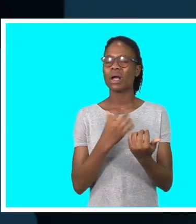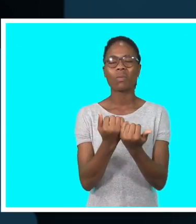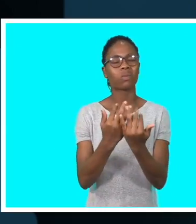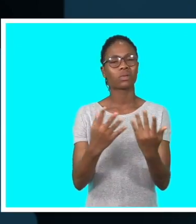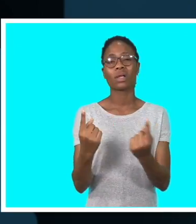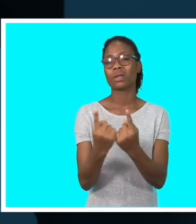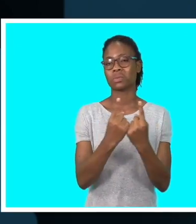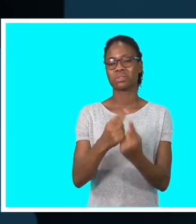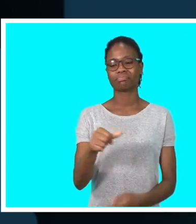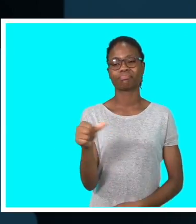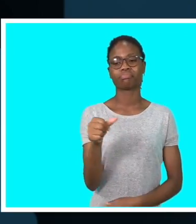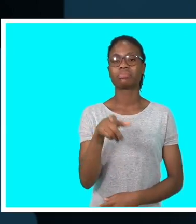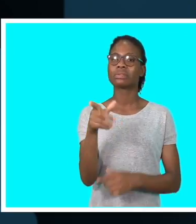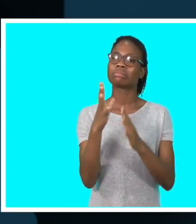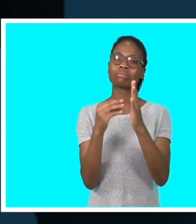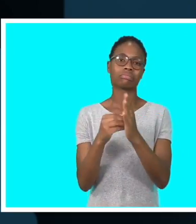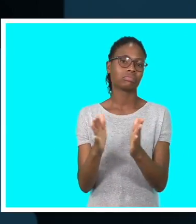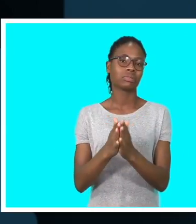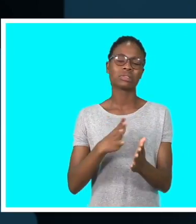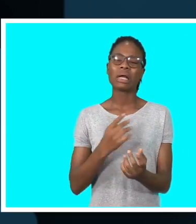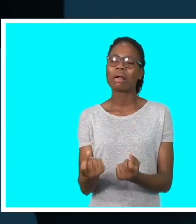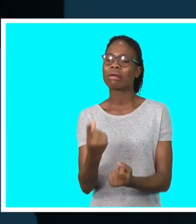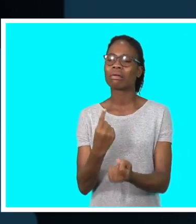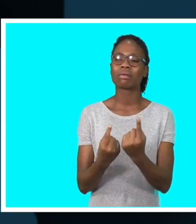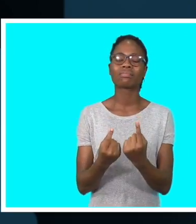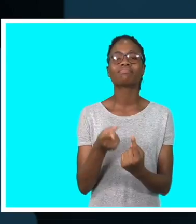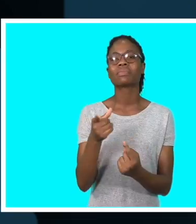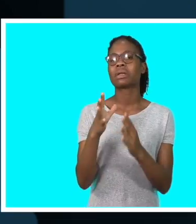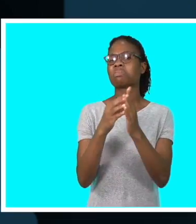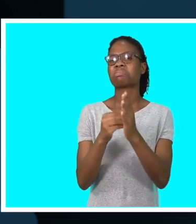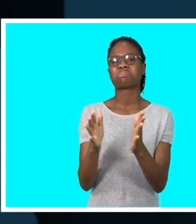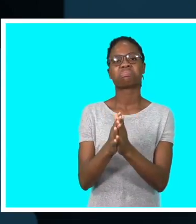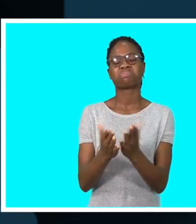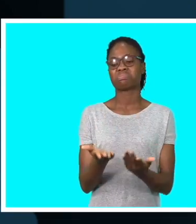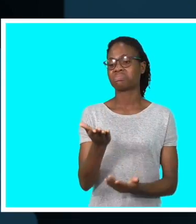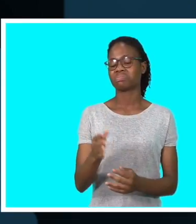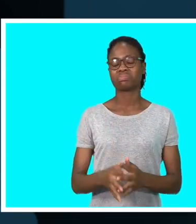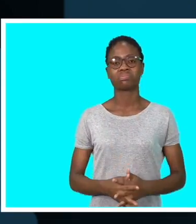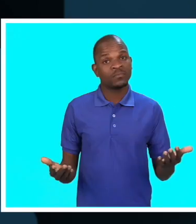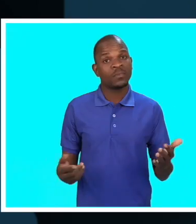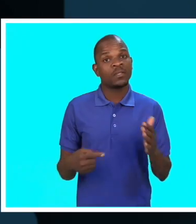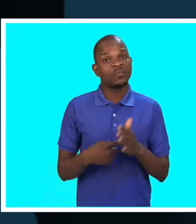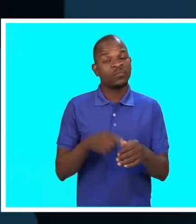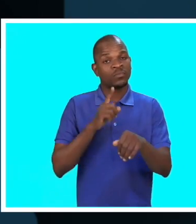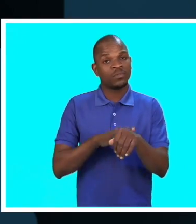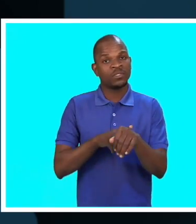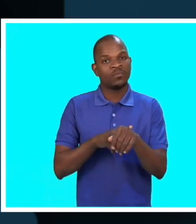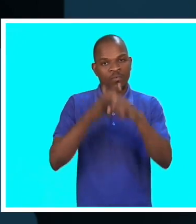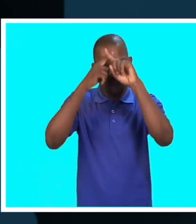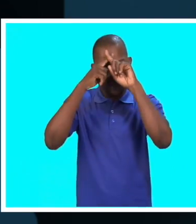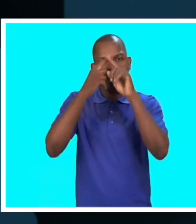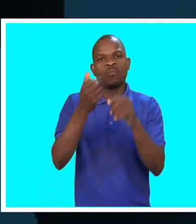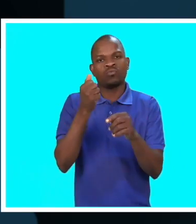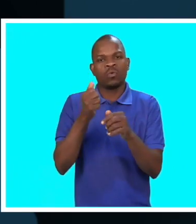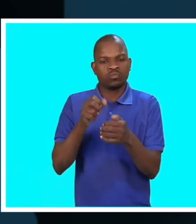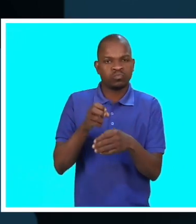dilema, vezes sem conta, os taxistas participam do caso nas autoridades, mas desconhecem o seu desfecho. naquele